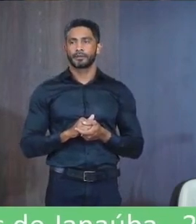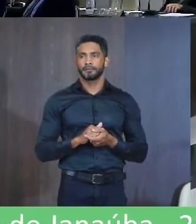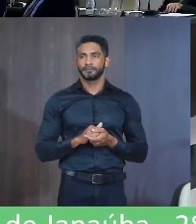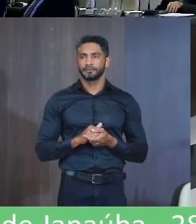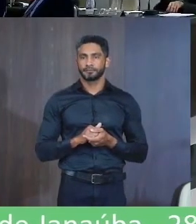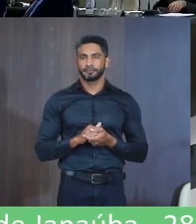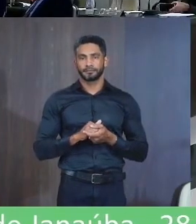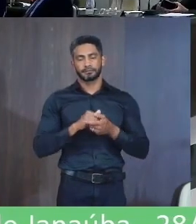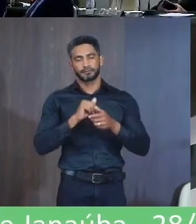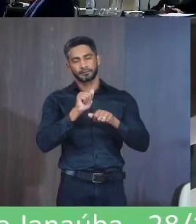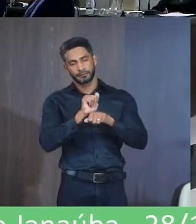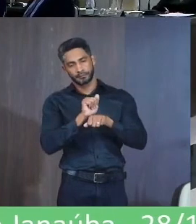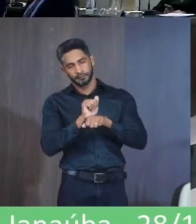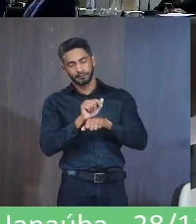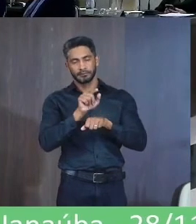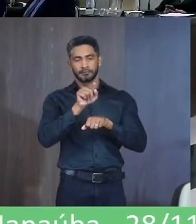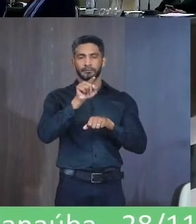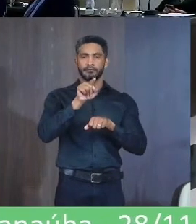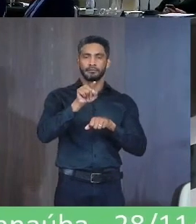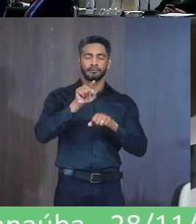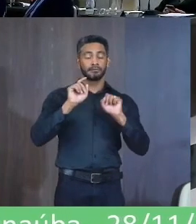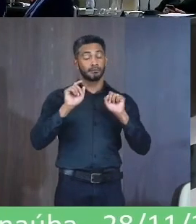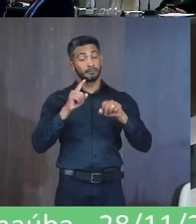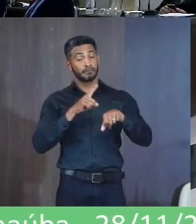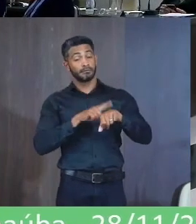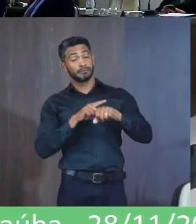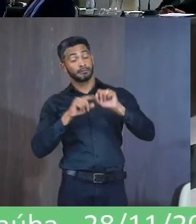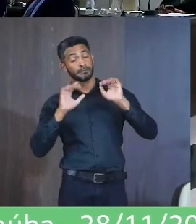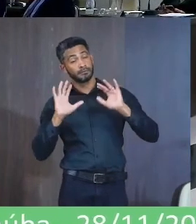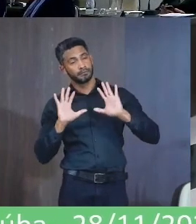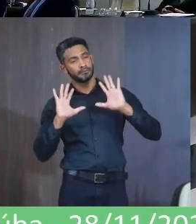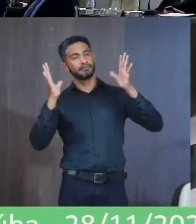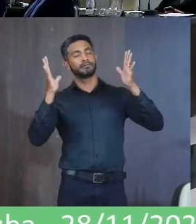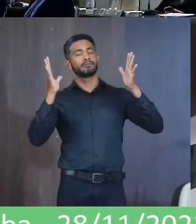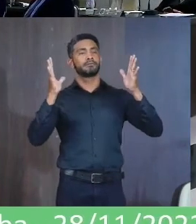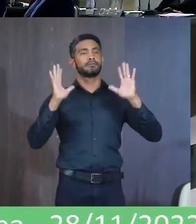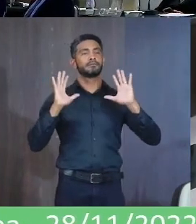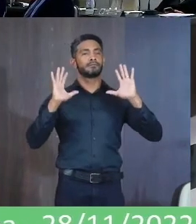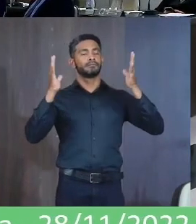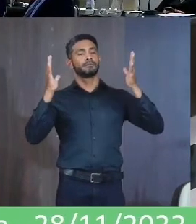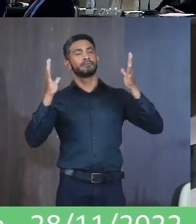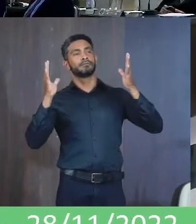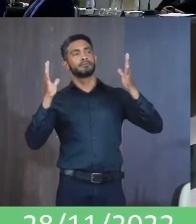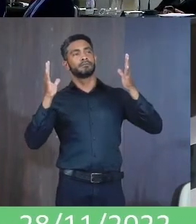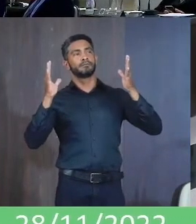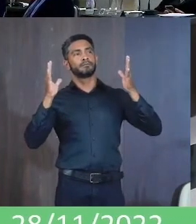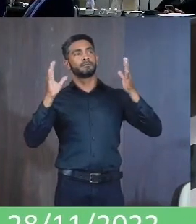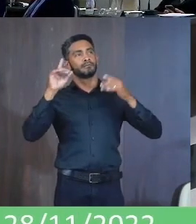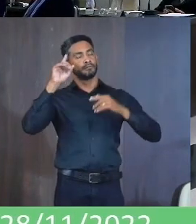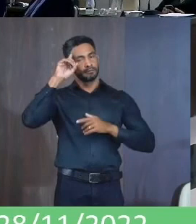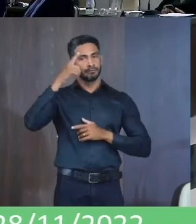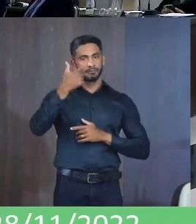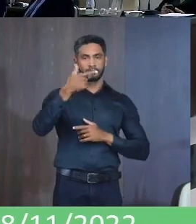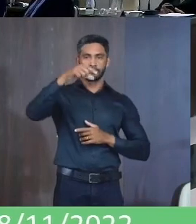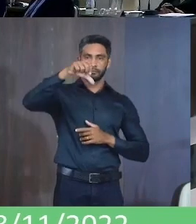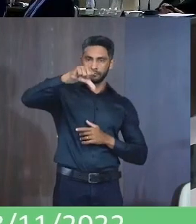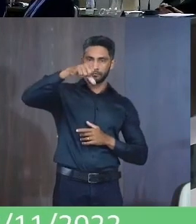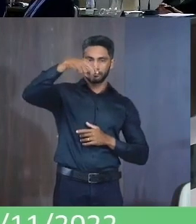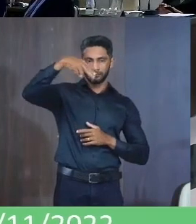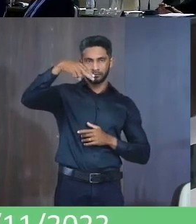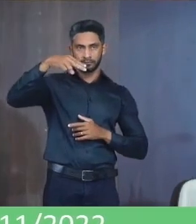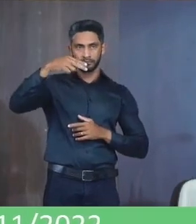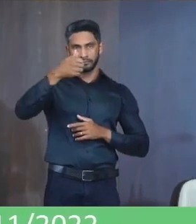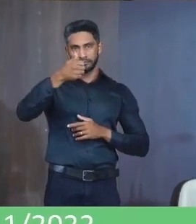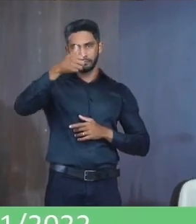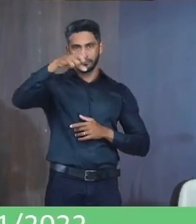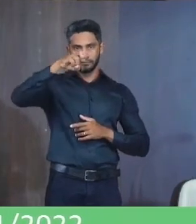Esperamos você Em um momento De alegria E descontração De data 29 de novembro De